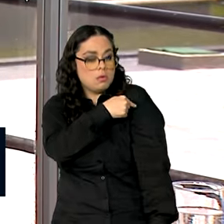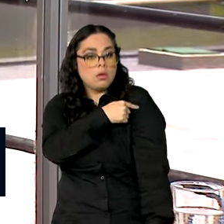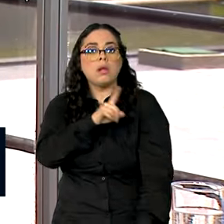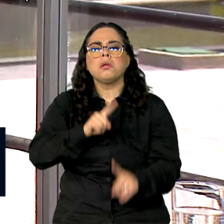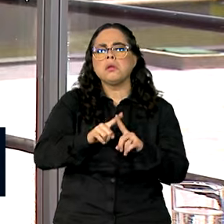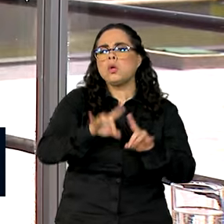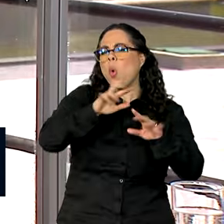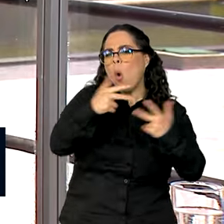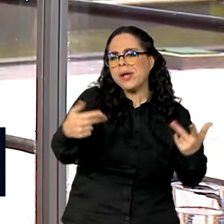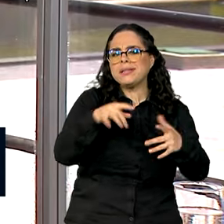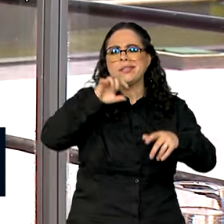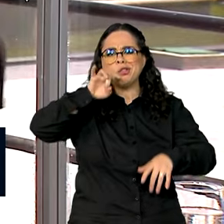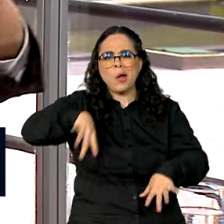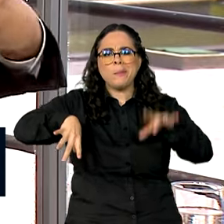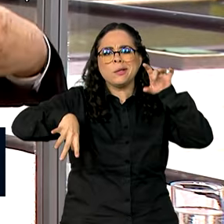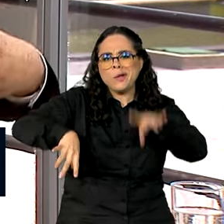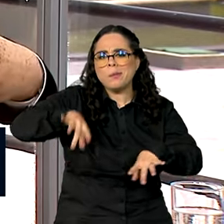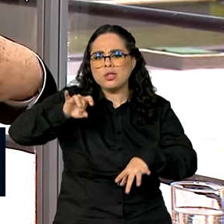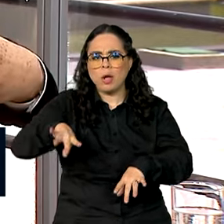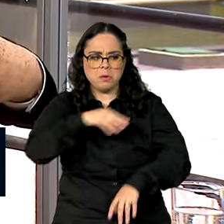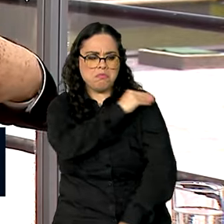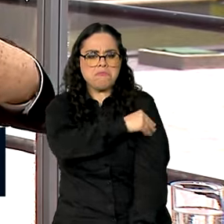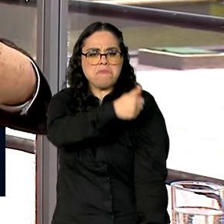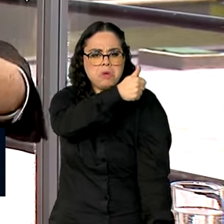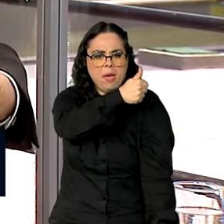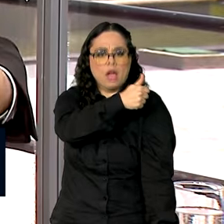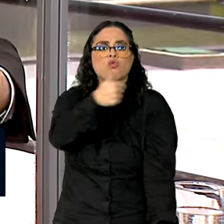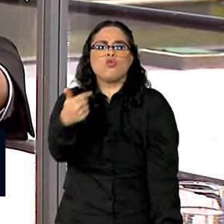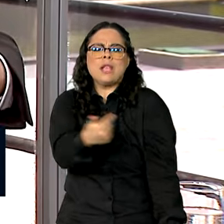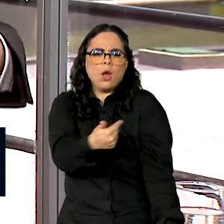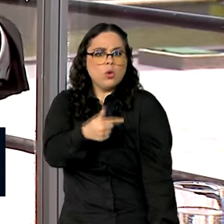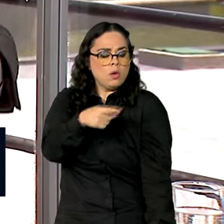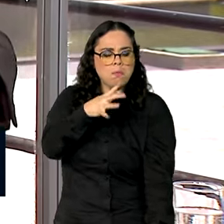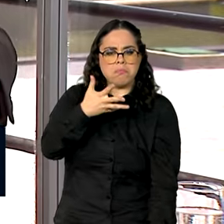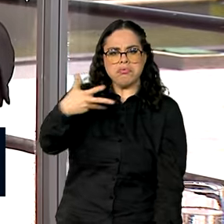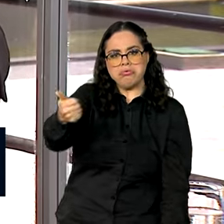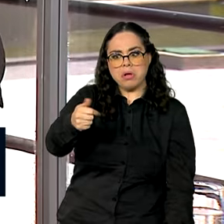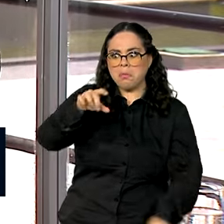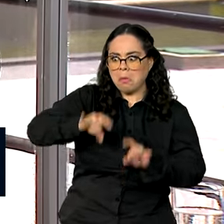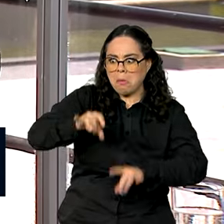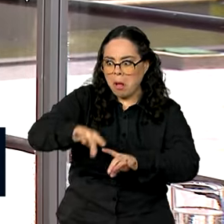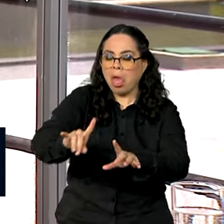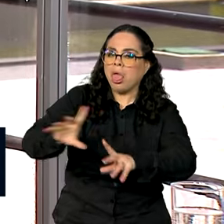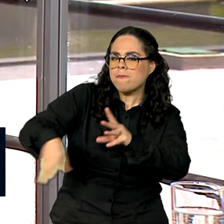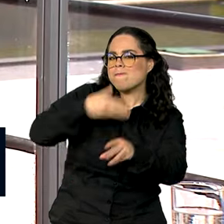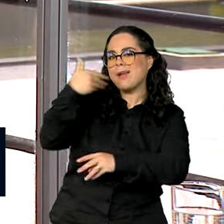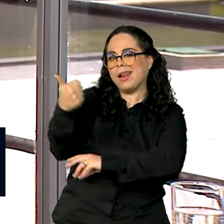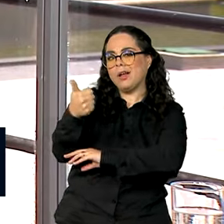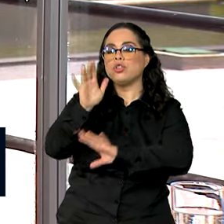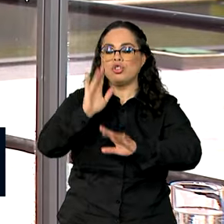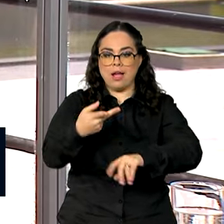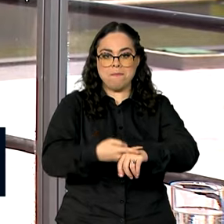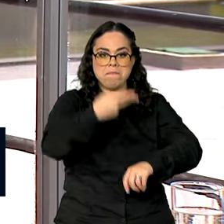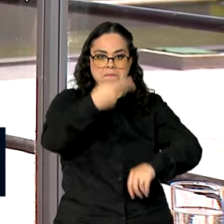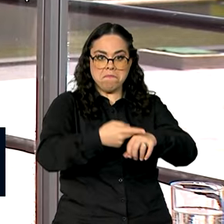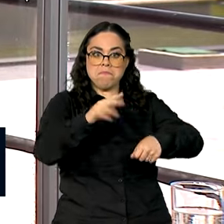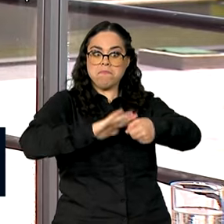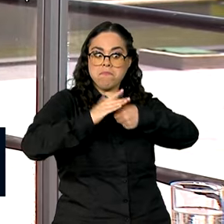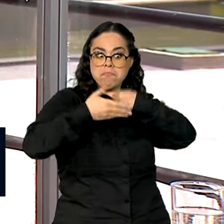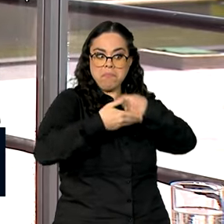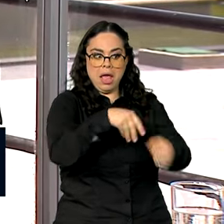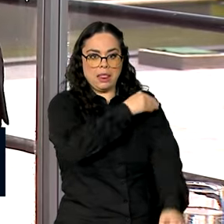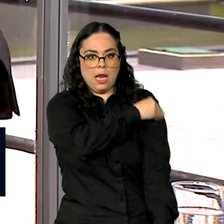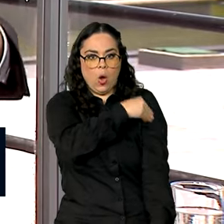resíduos do etanol de primeira geração. Então, hoje, já existe o prêmio verde para o etanol.